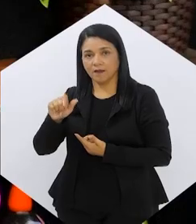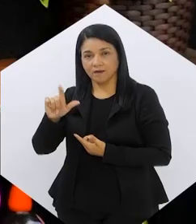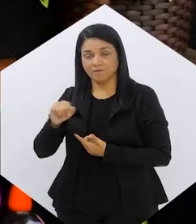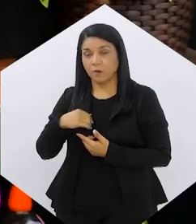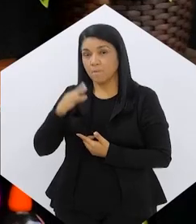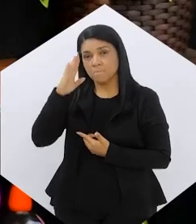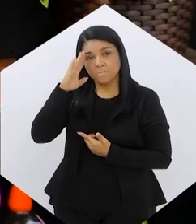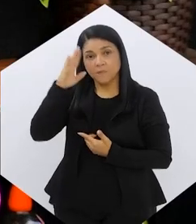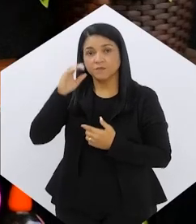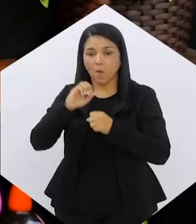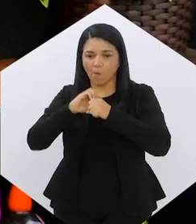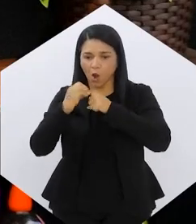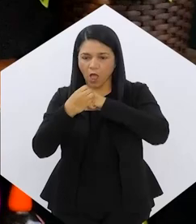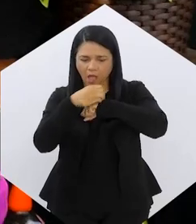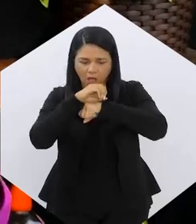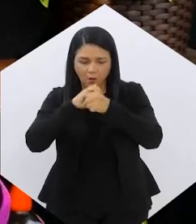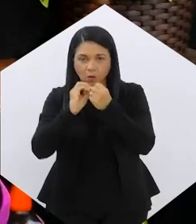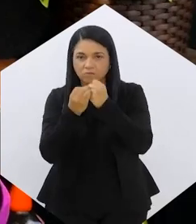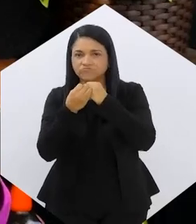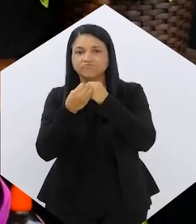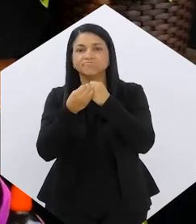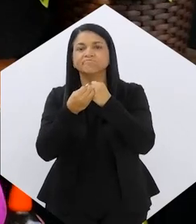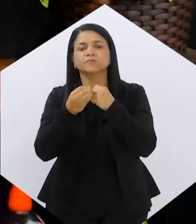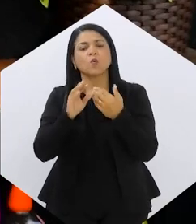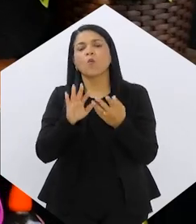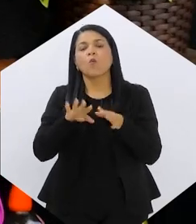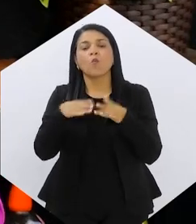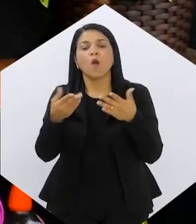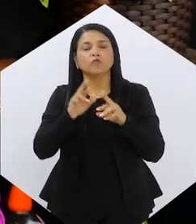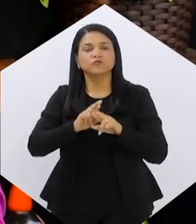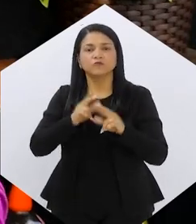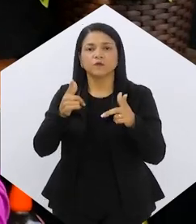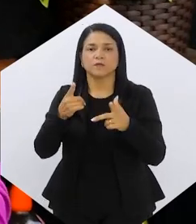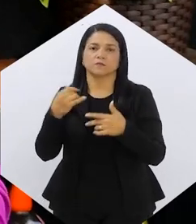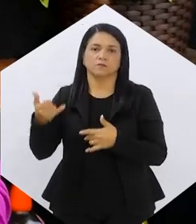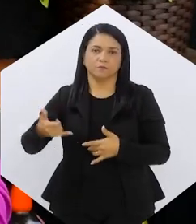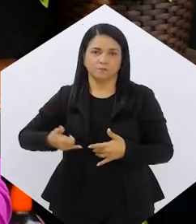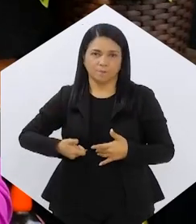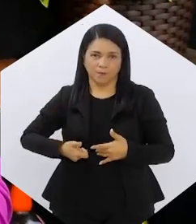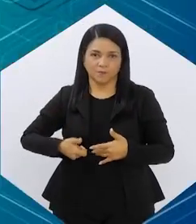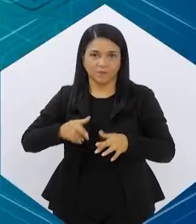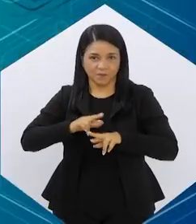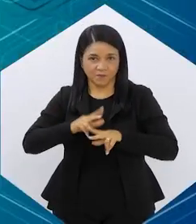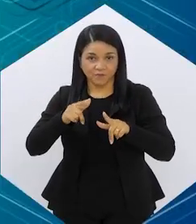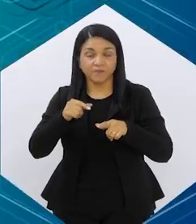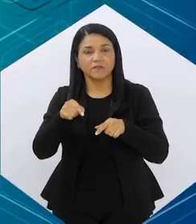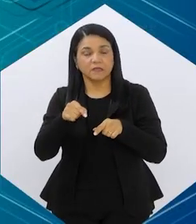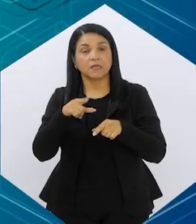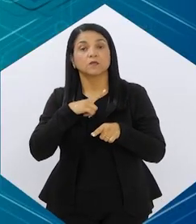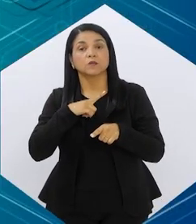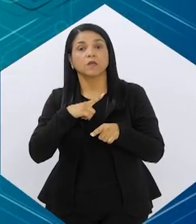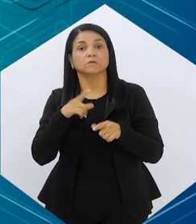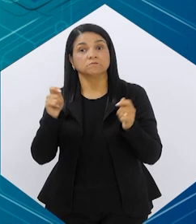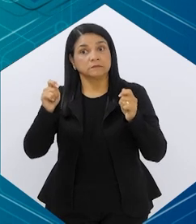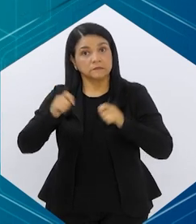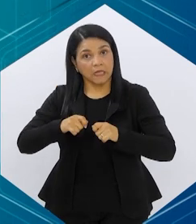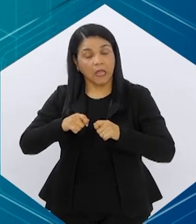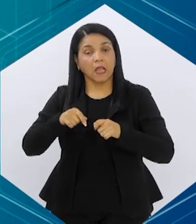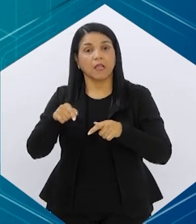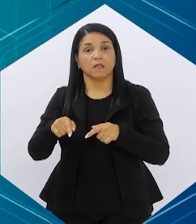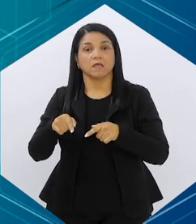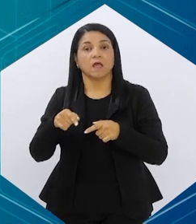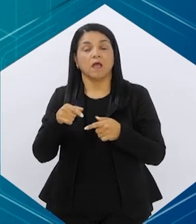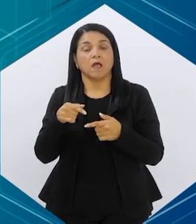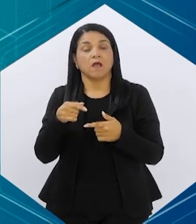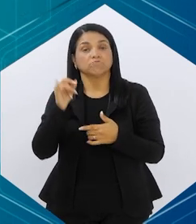moléculas. Se você puder explicar também a diferença entre elas, esses medicamentos, por favor. Nós temos em relação, sim, a mais potência,